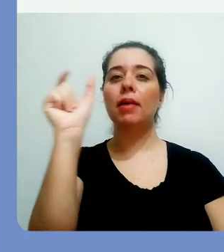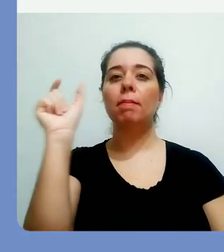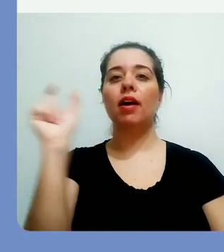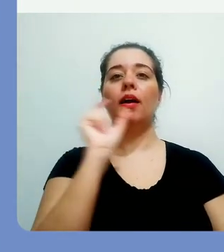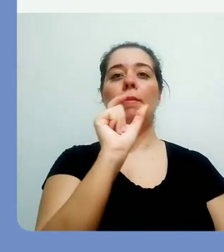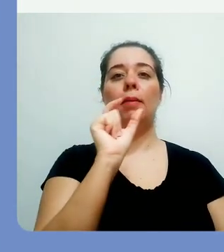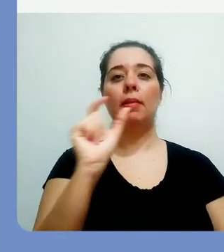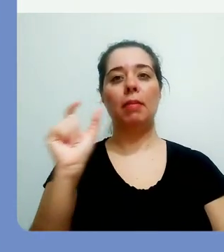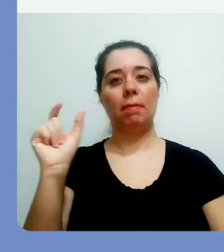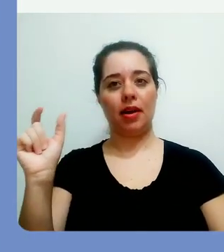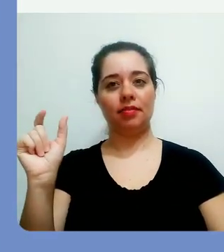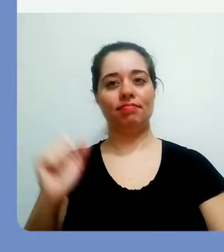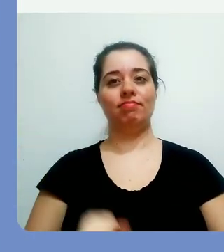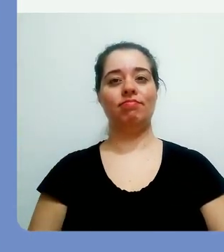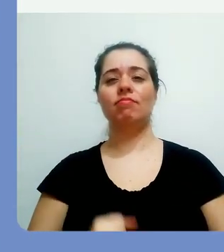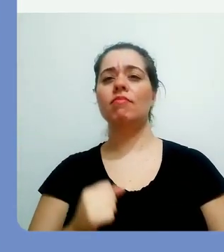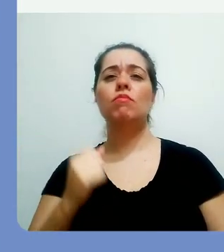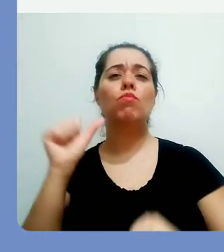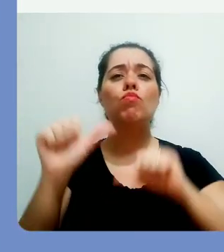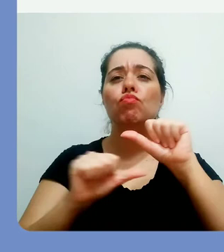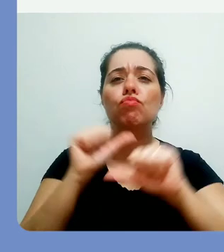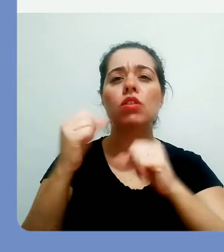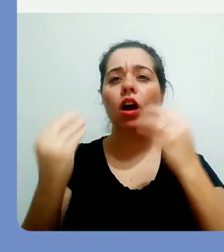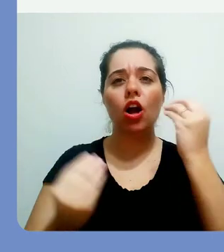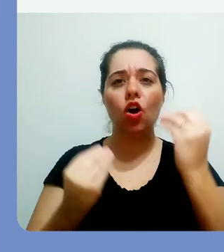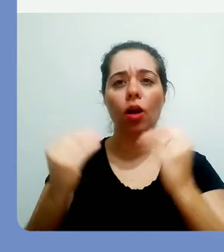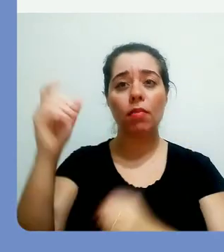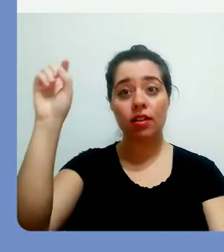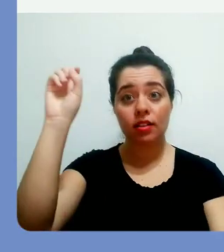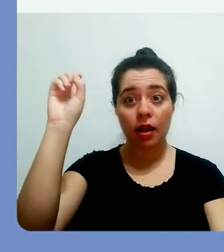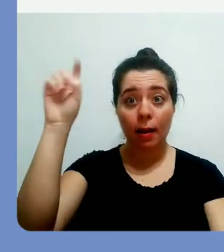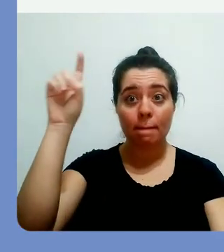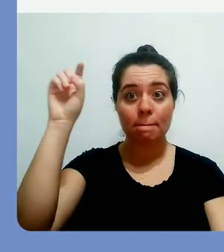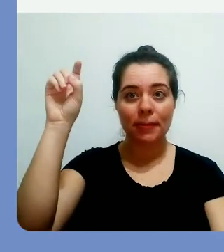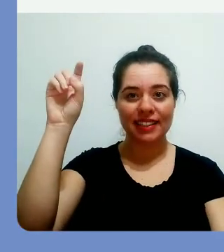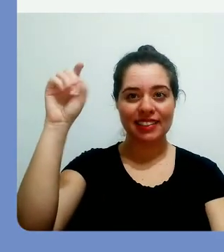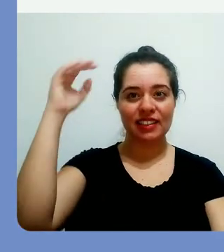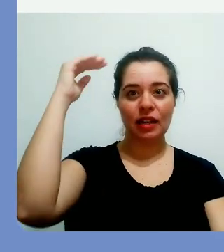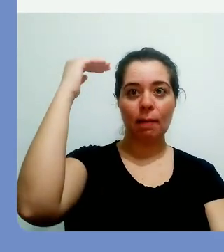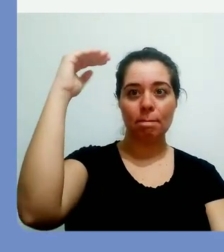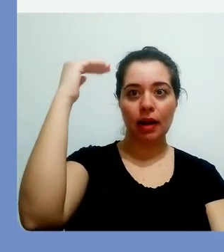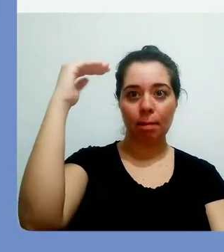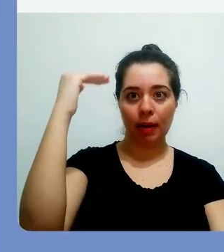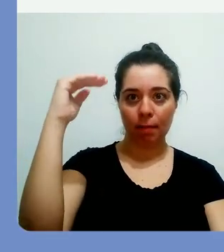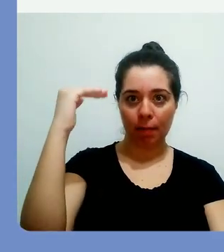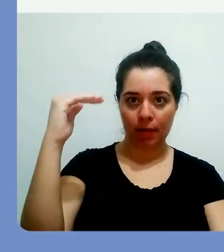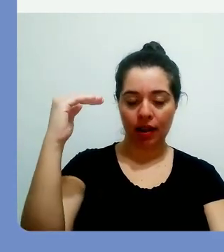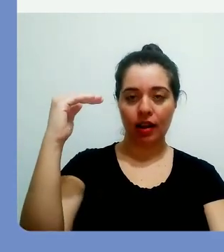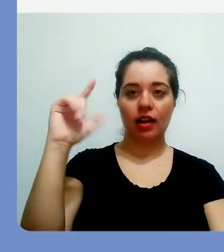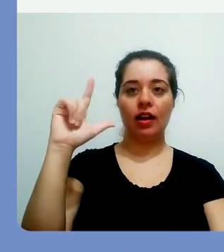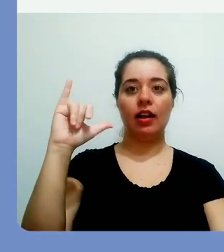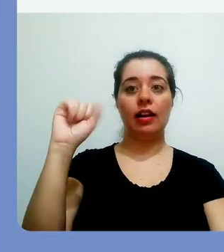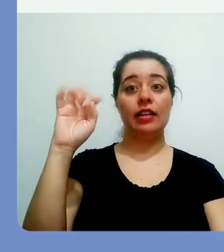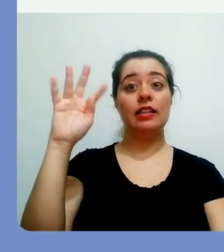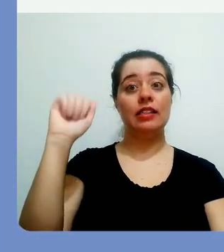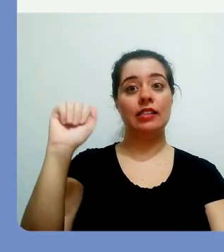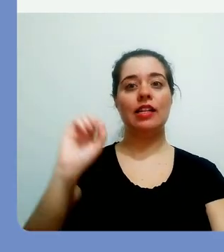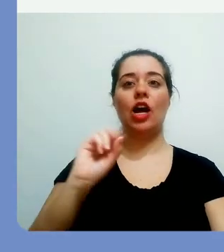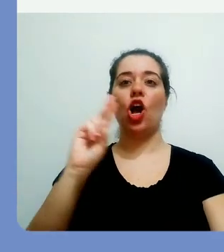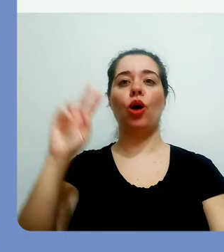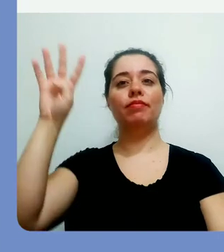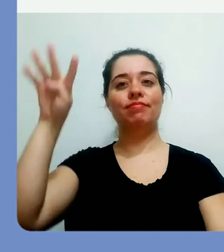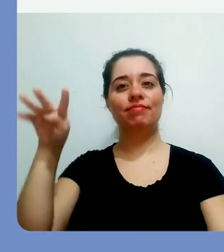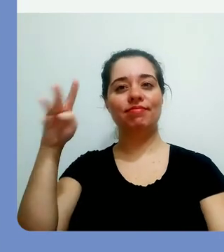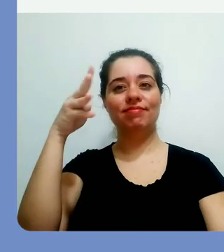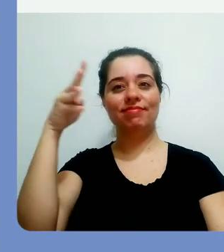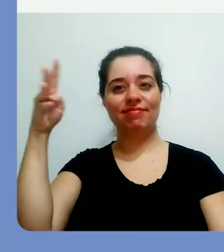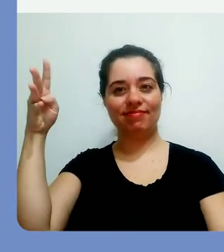ver os ícones lado a lado. Então, para alterar o estilo de visualização dos arquivos, basta eu alterar, então, aqui entre